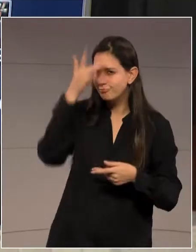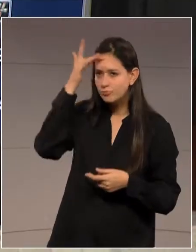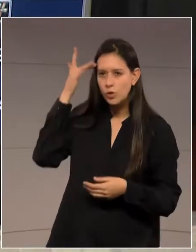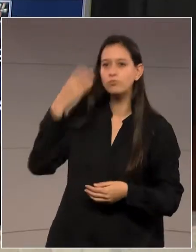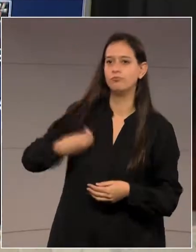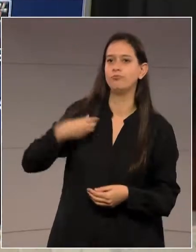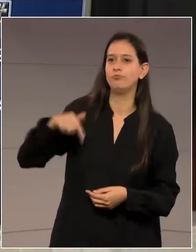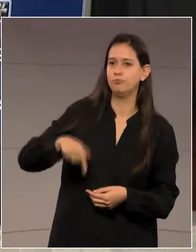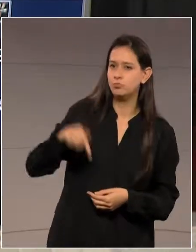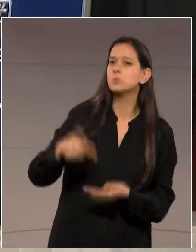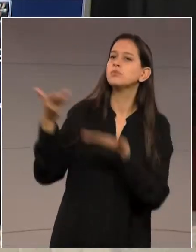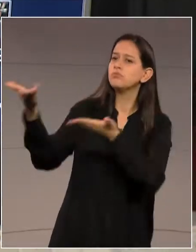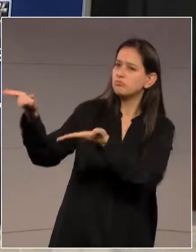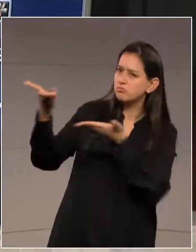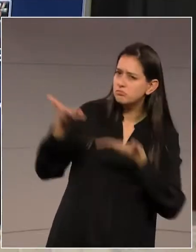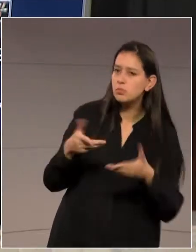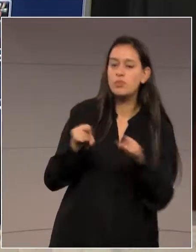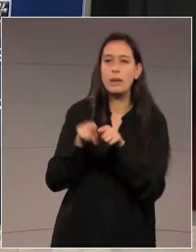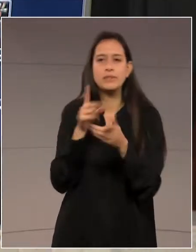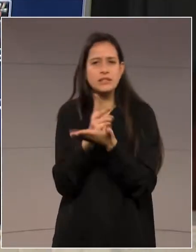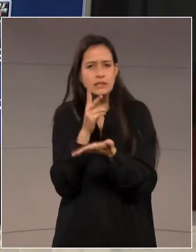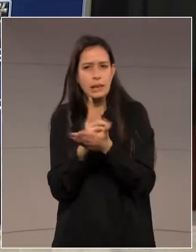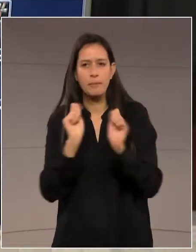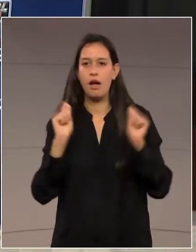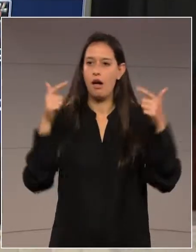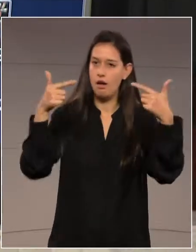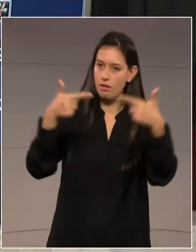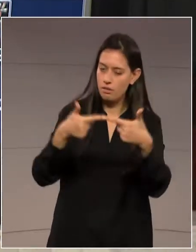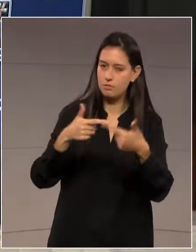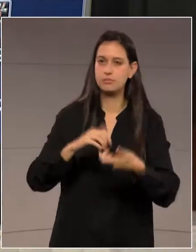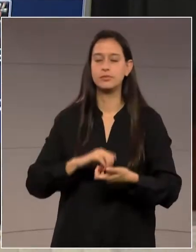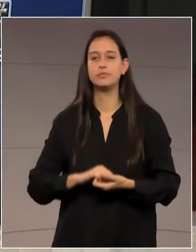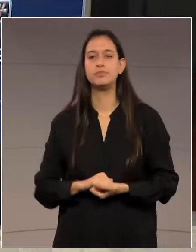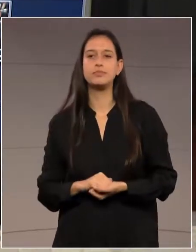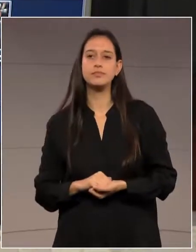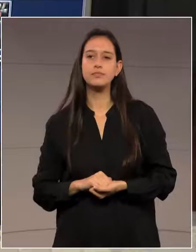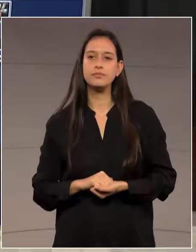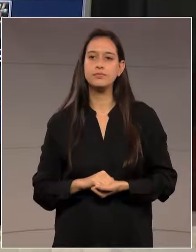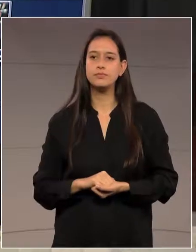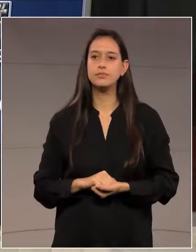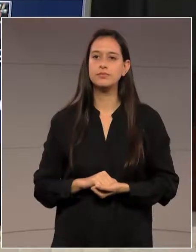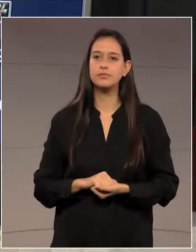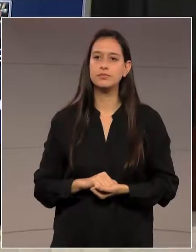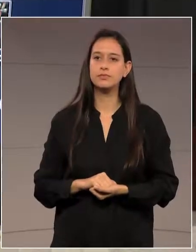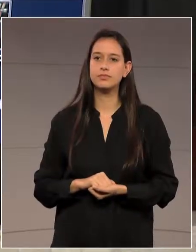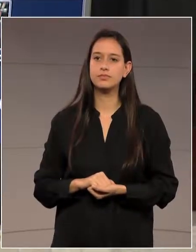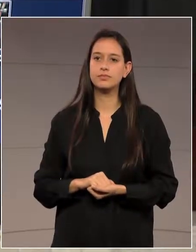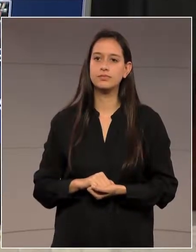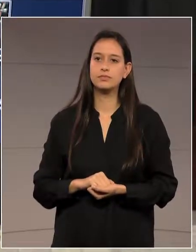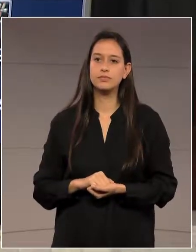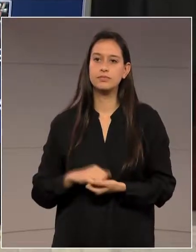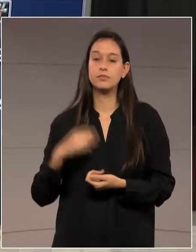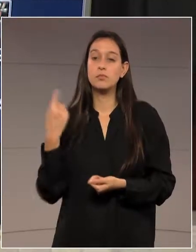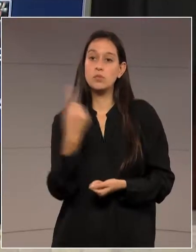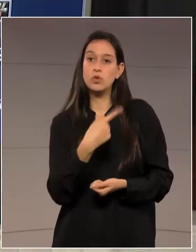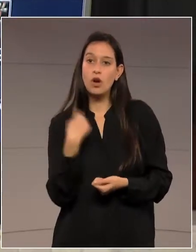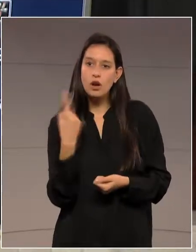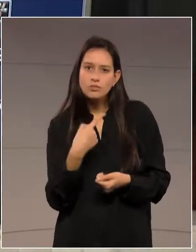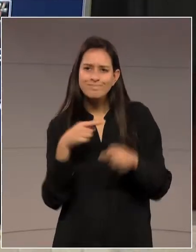sejam sempre bem-vindos e bem-vindas à Assembleia. E nós estamos com o plenarinho hoje